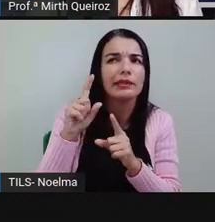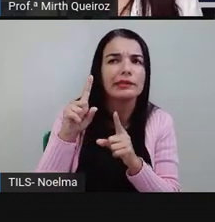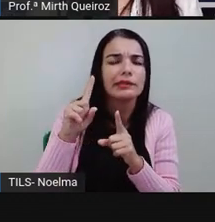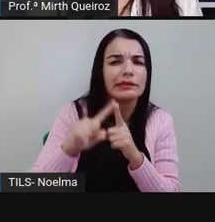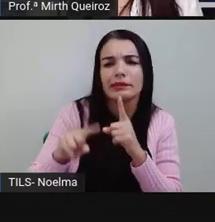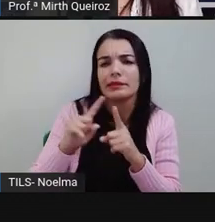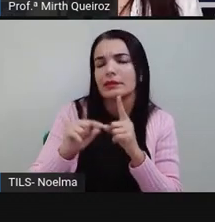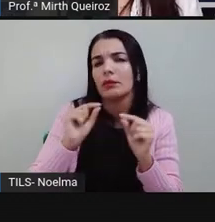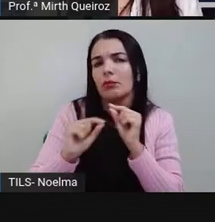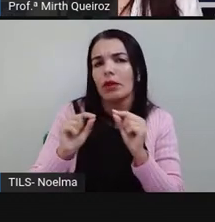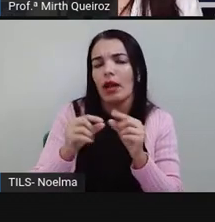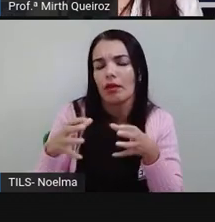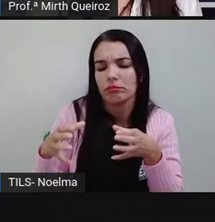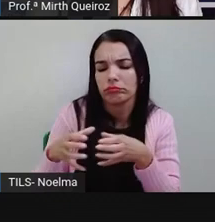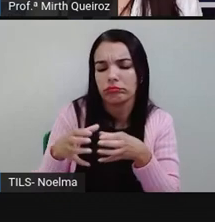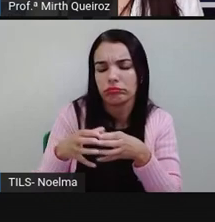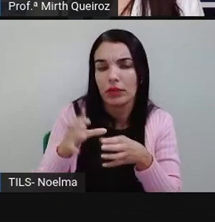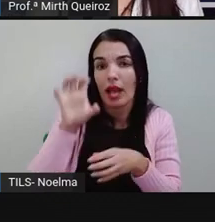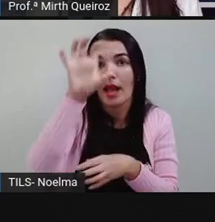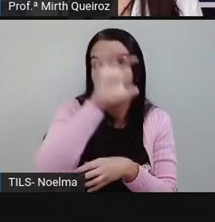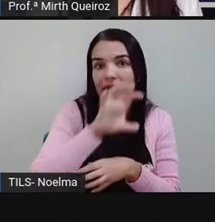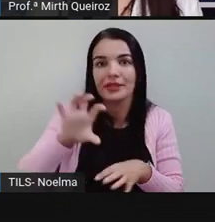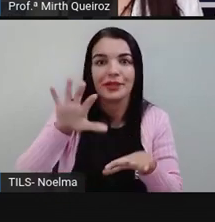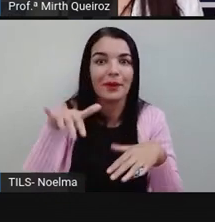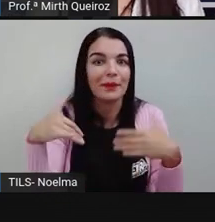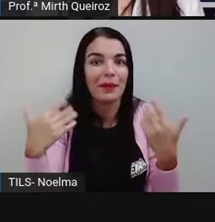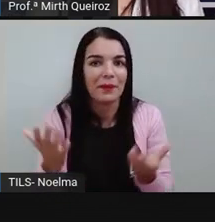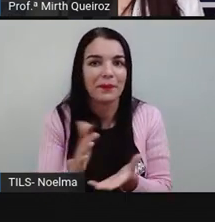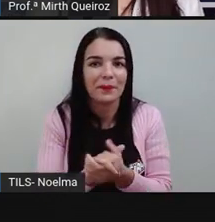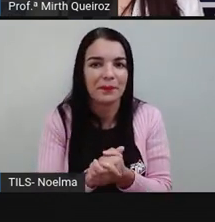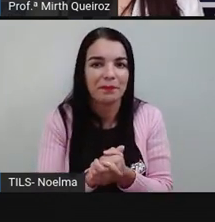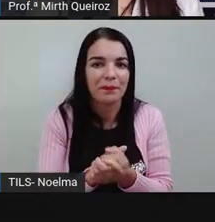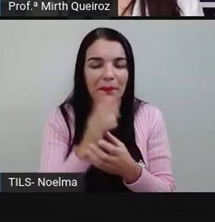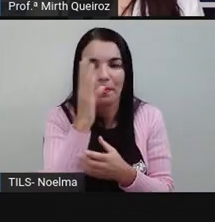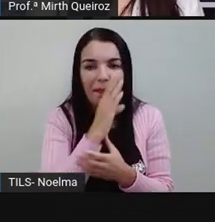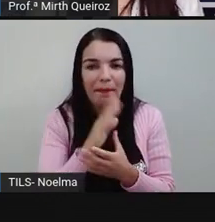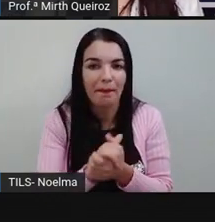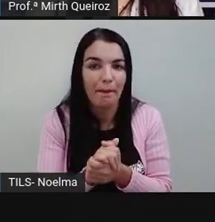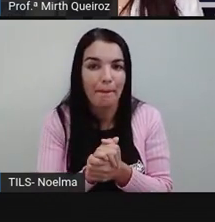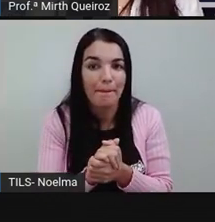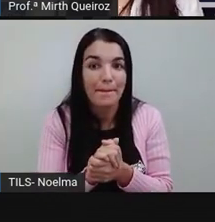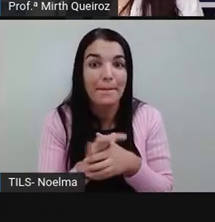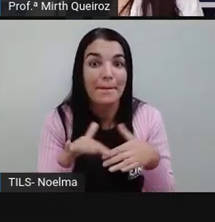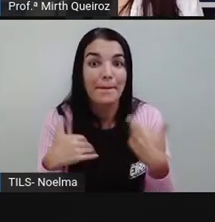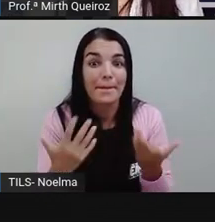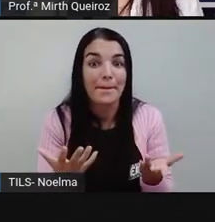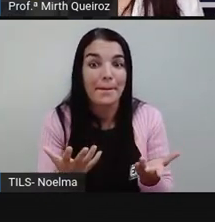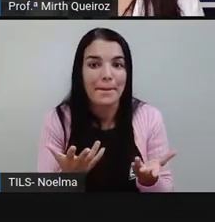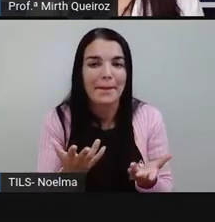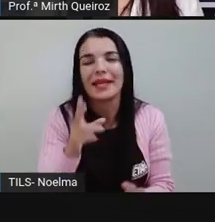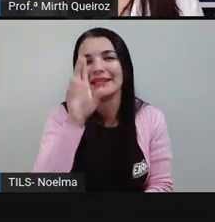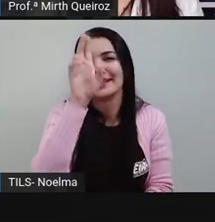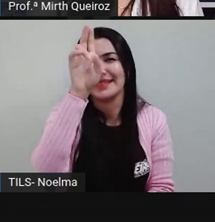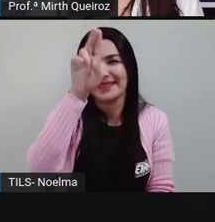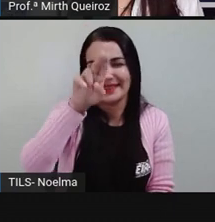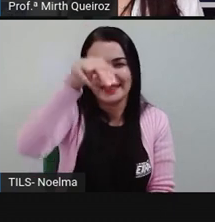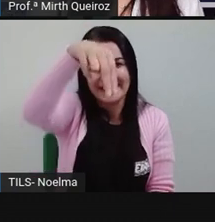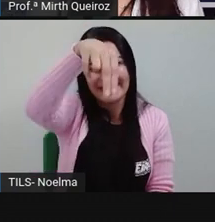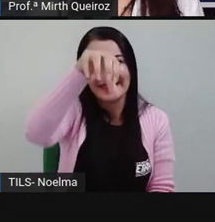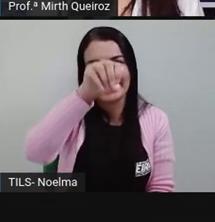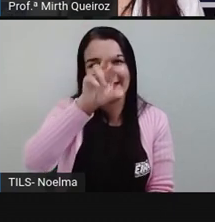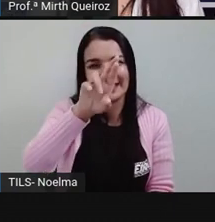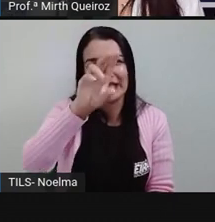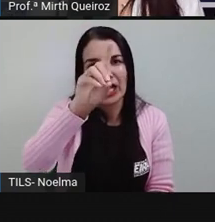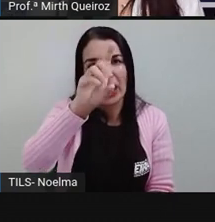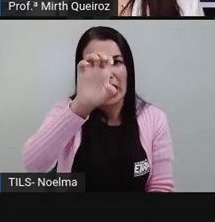Ceará faz parte de que região do Brasil? É a região Nordeste, que é